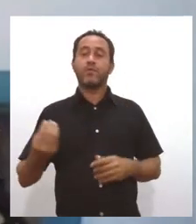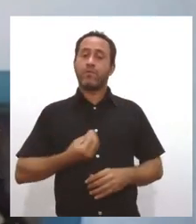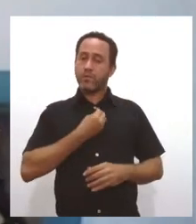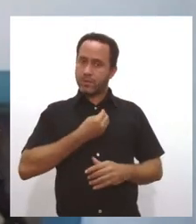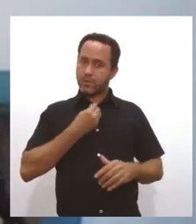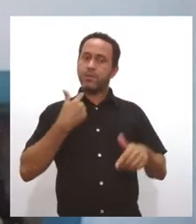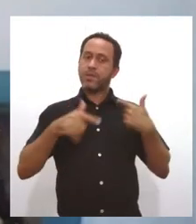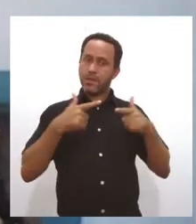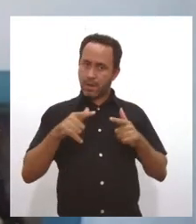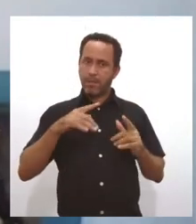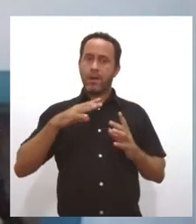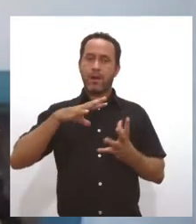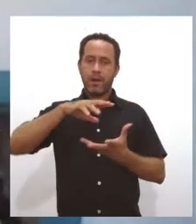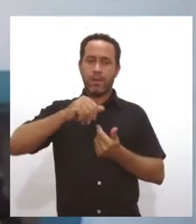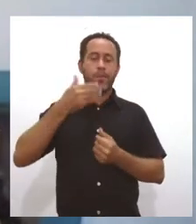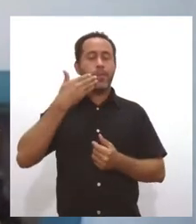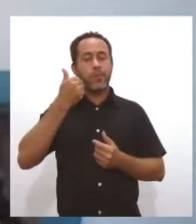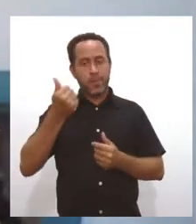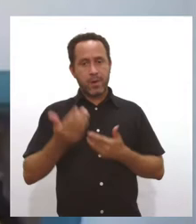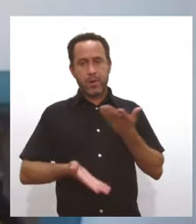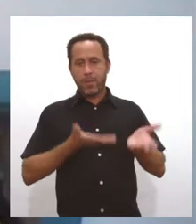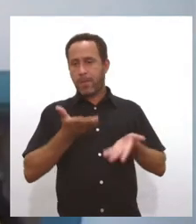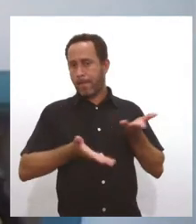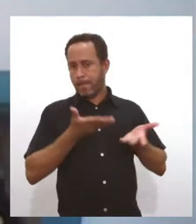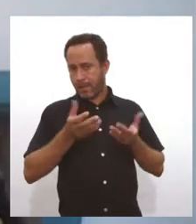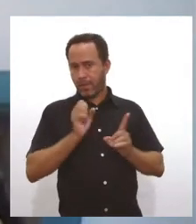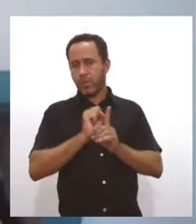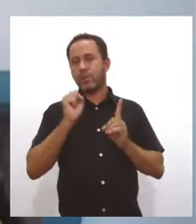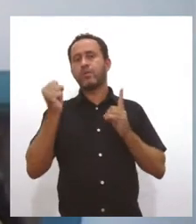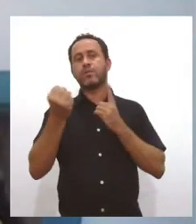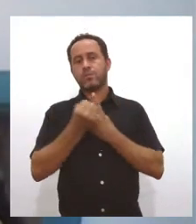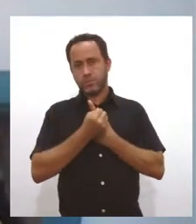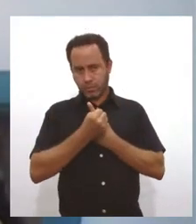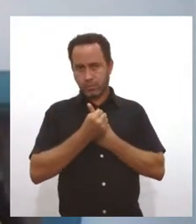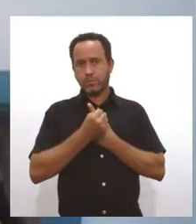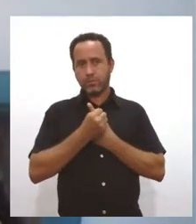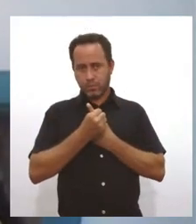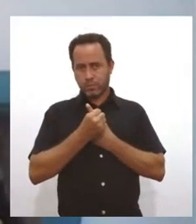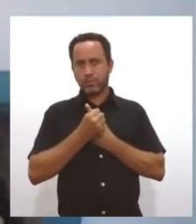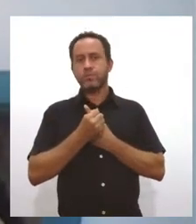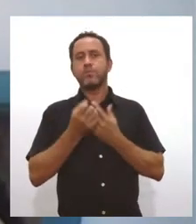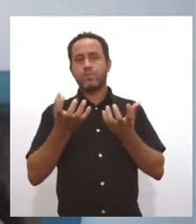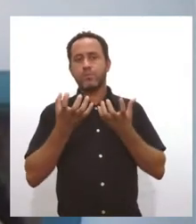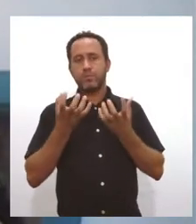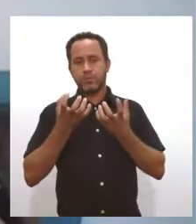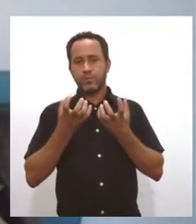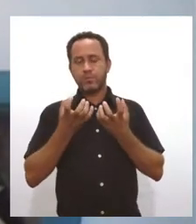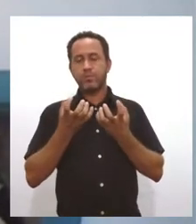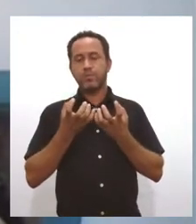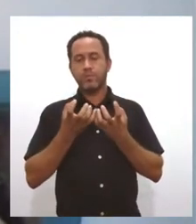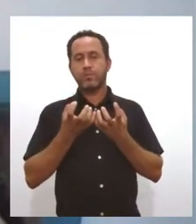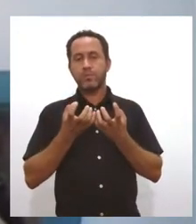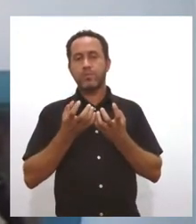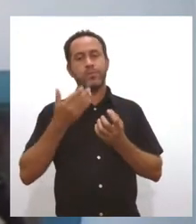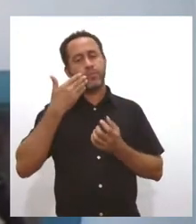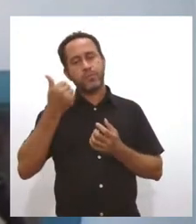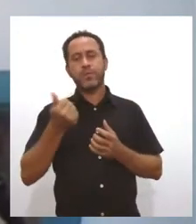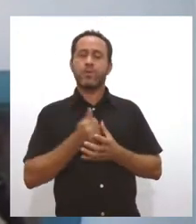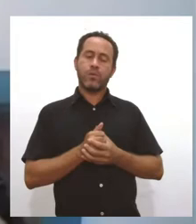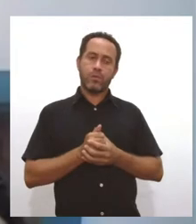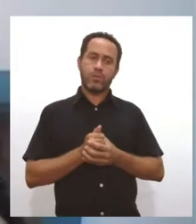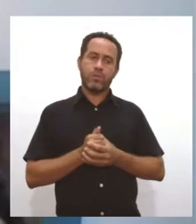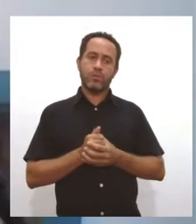ela é uma mola mestra nessa nova sociedade e que nós estamos buscando ser muito melhores, né?